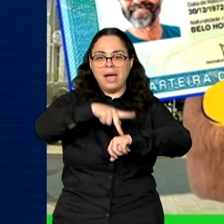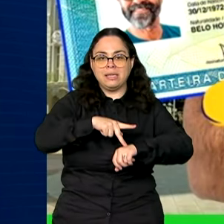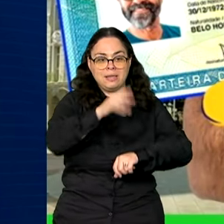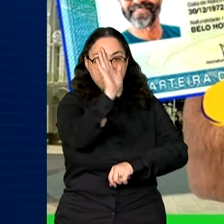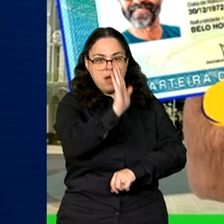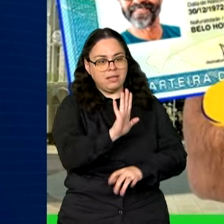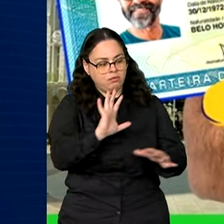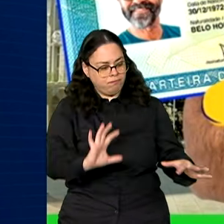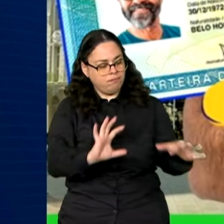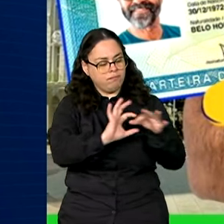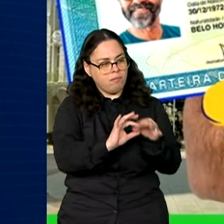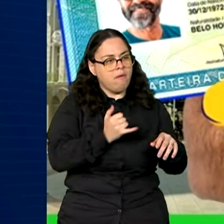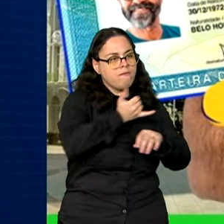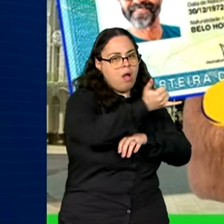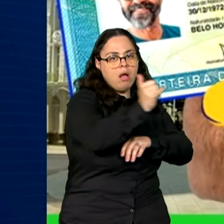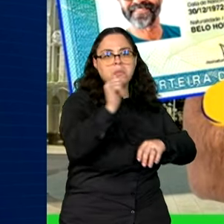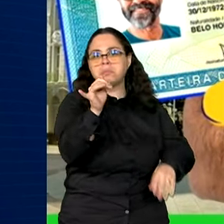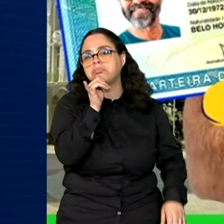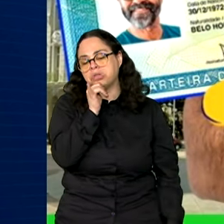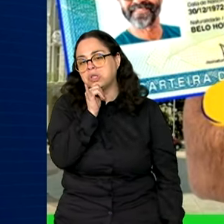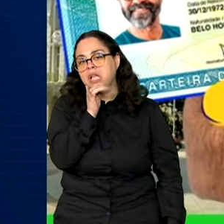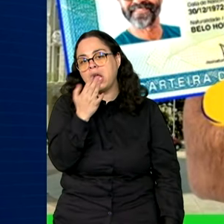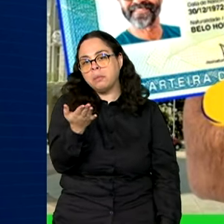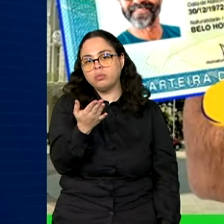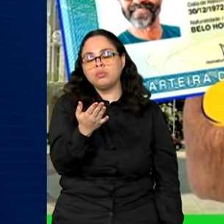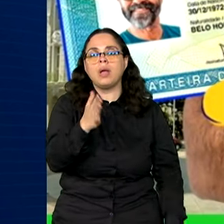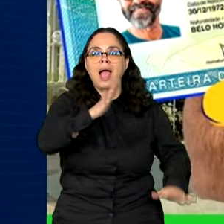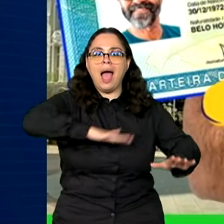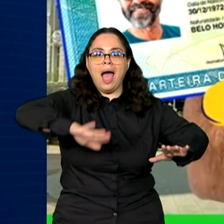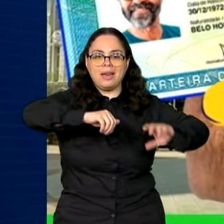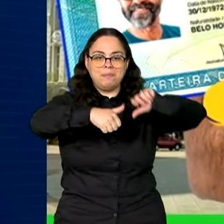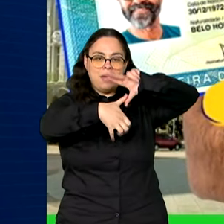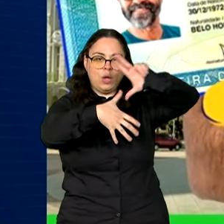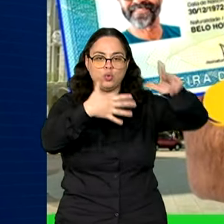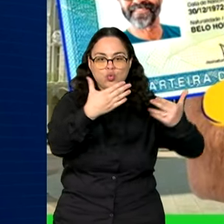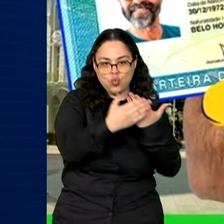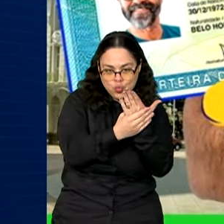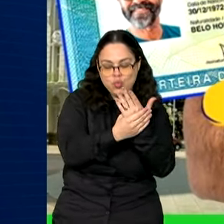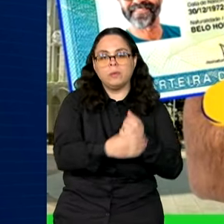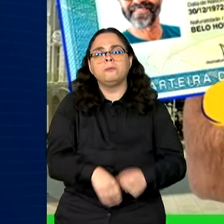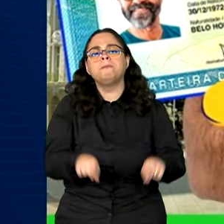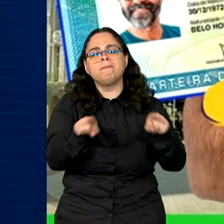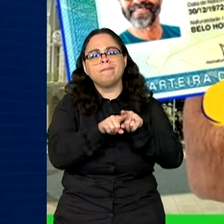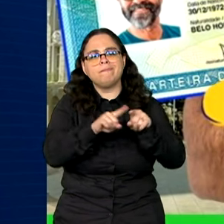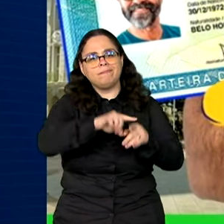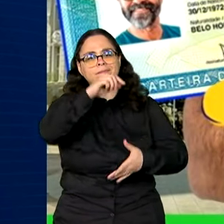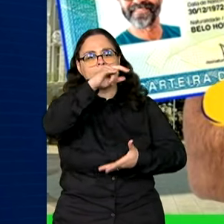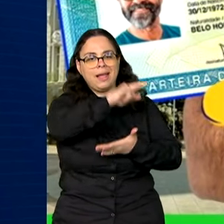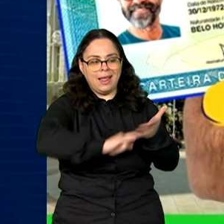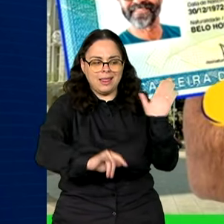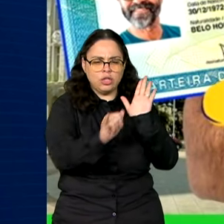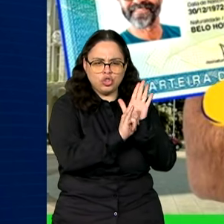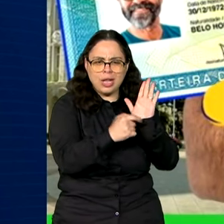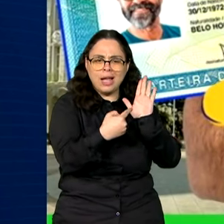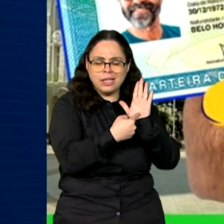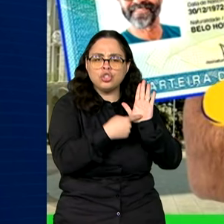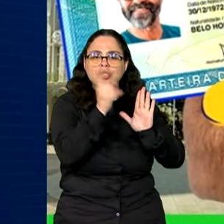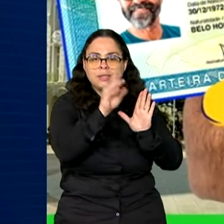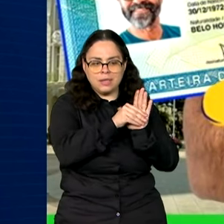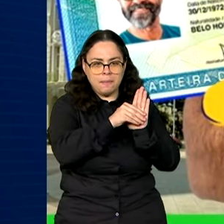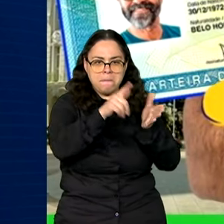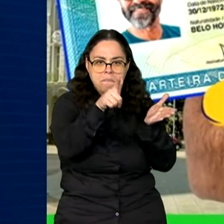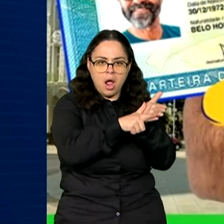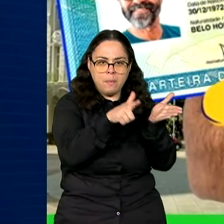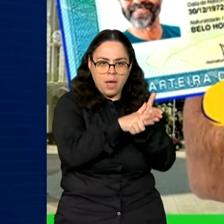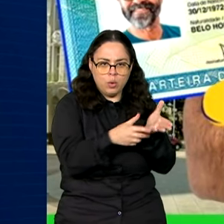possui acordo de viagens, como, por exemplo, os do Bloco do Mercosul. A nova carteira de identidade é expedida em papel.